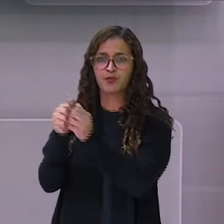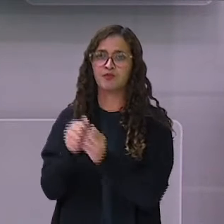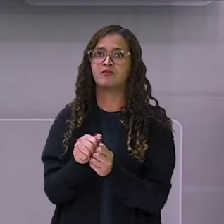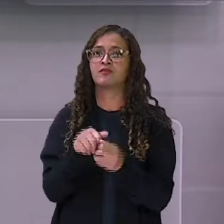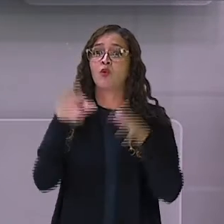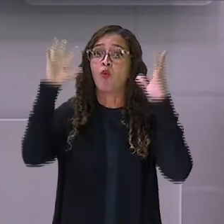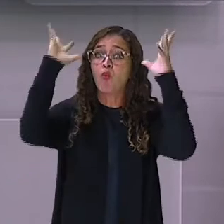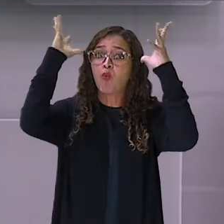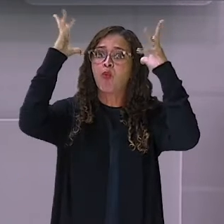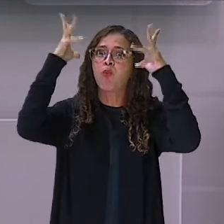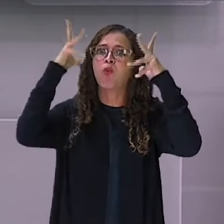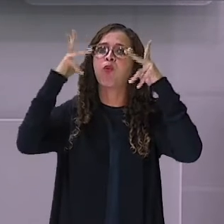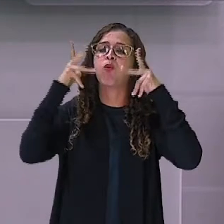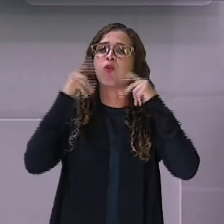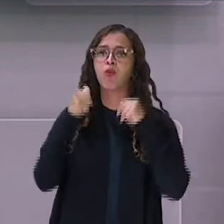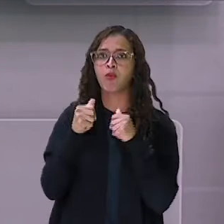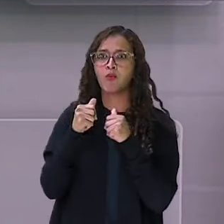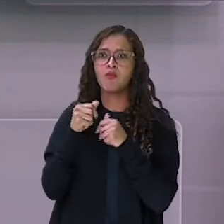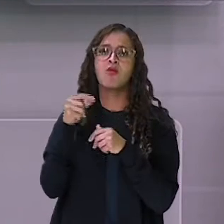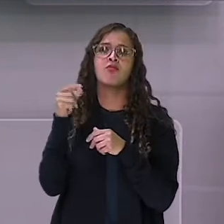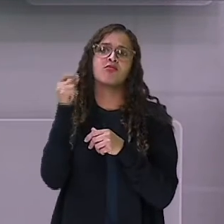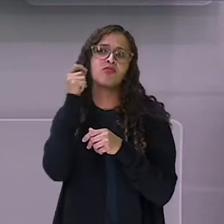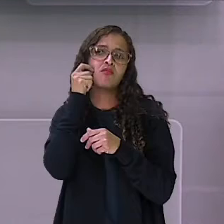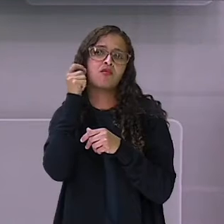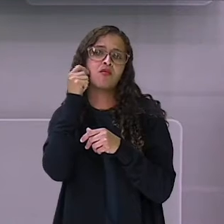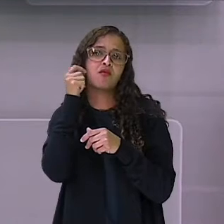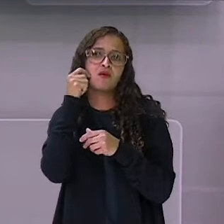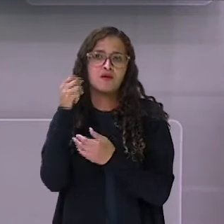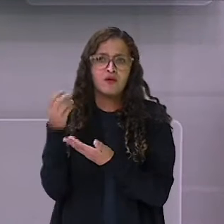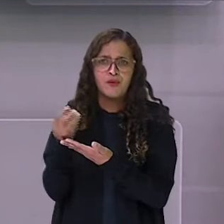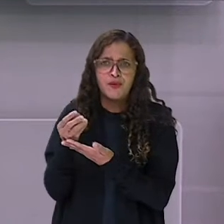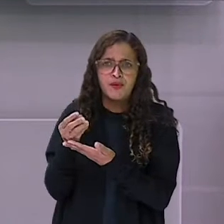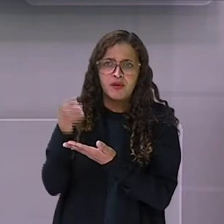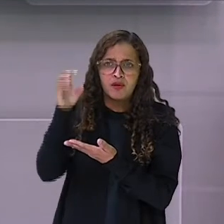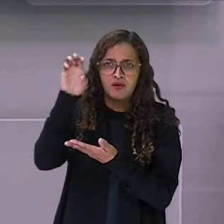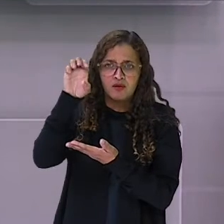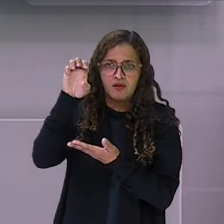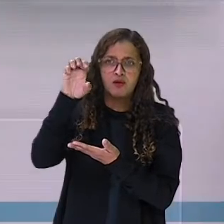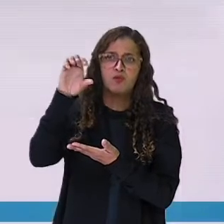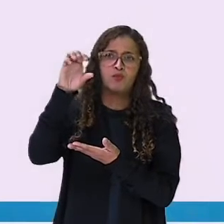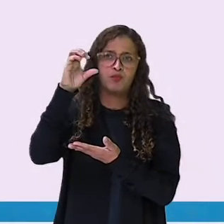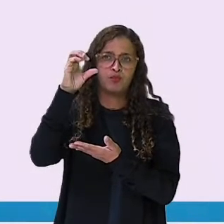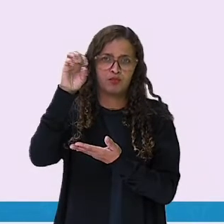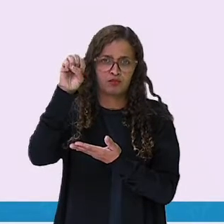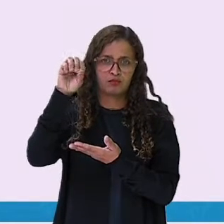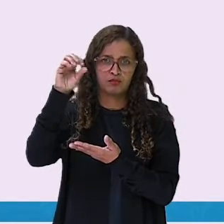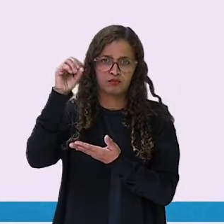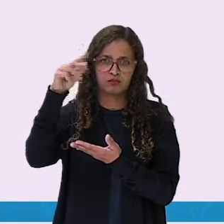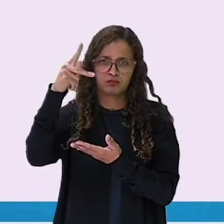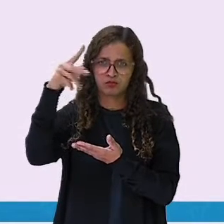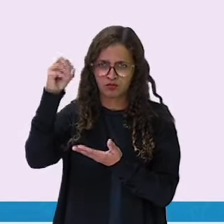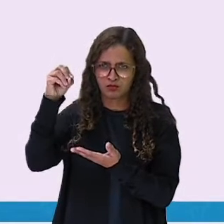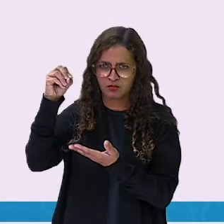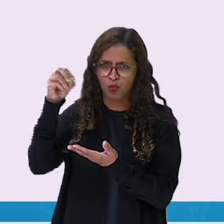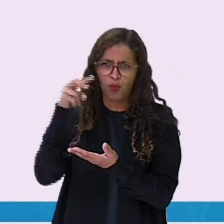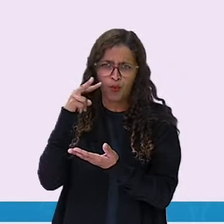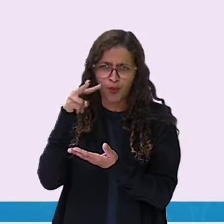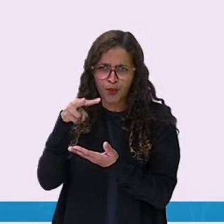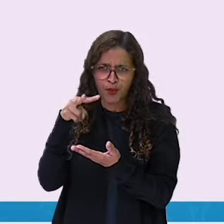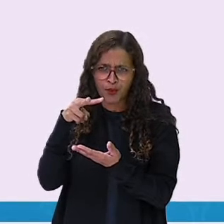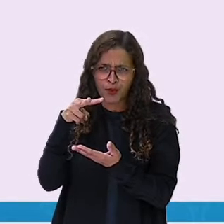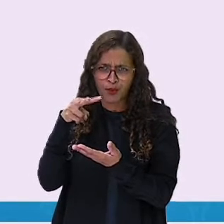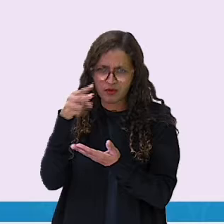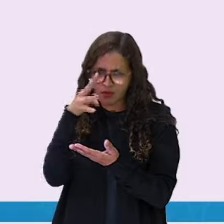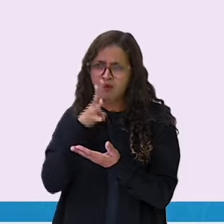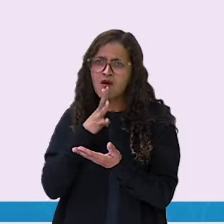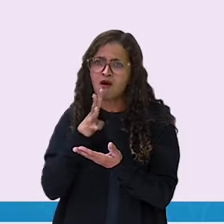rato, de Exopo. Você já viu essa fábula? O leão e o rato? Já?